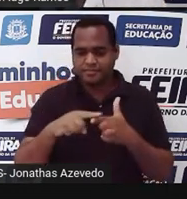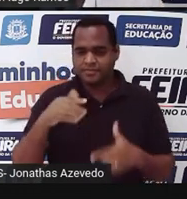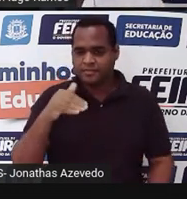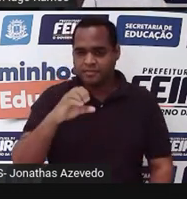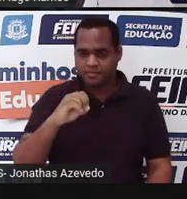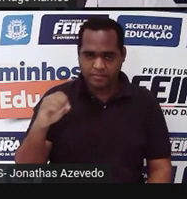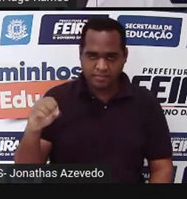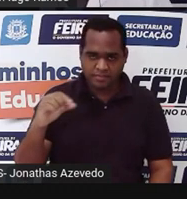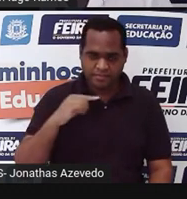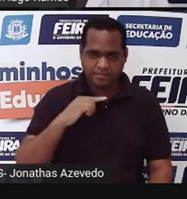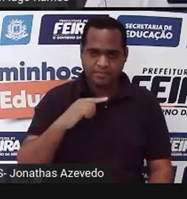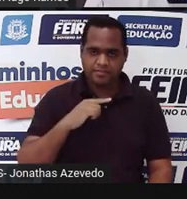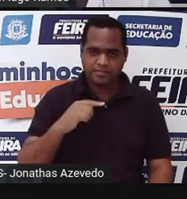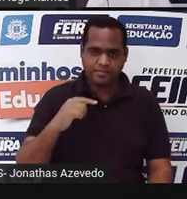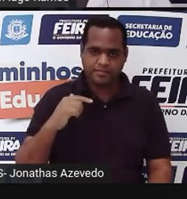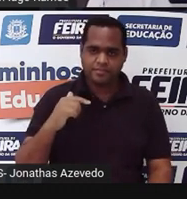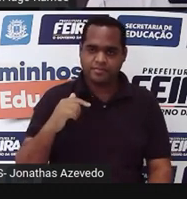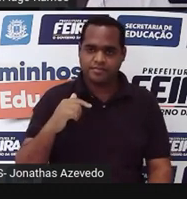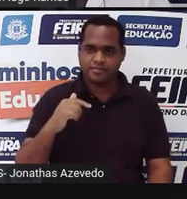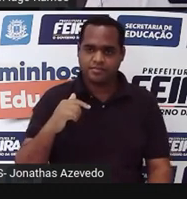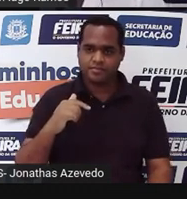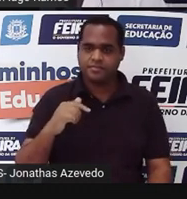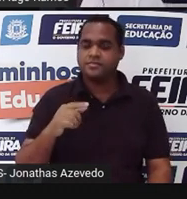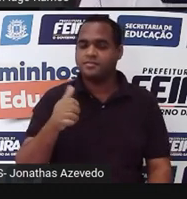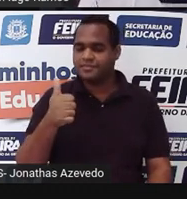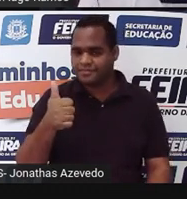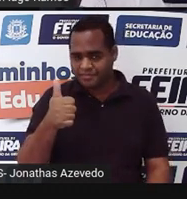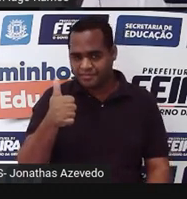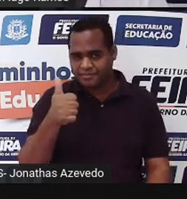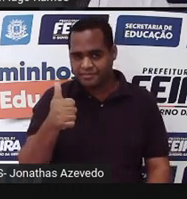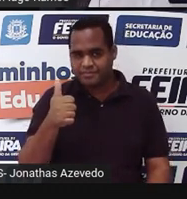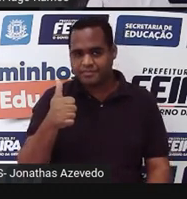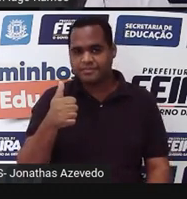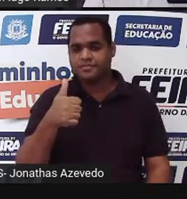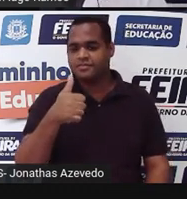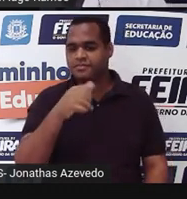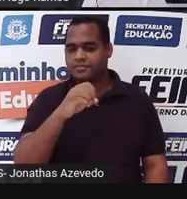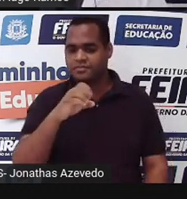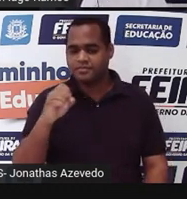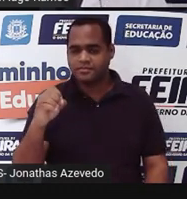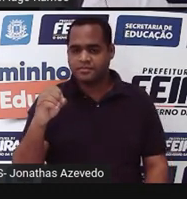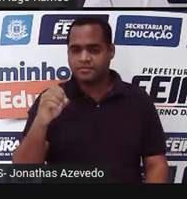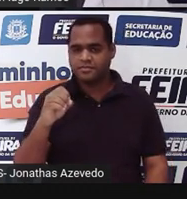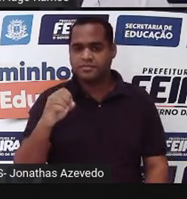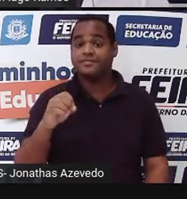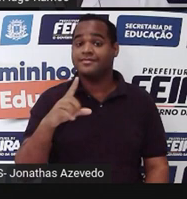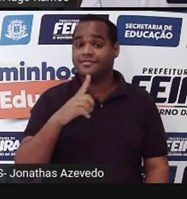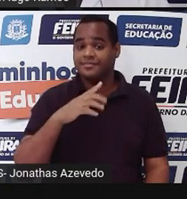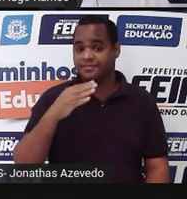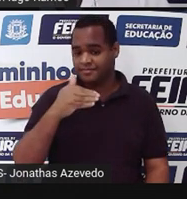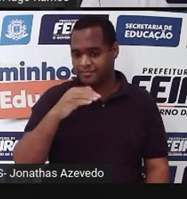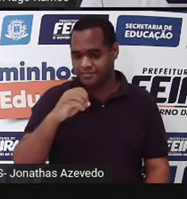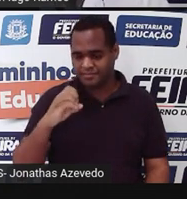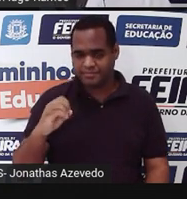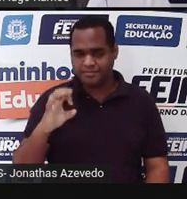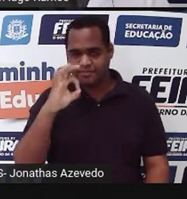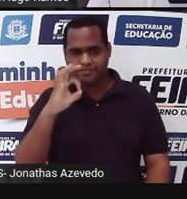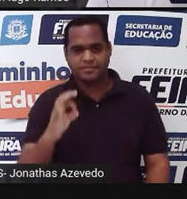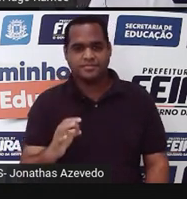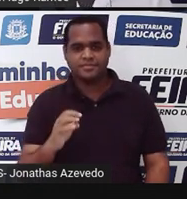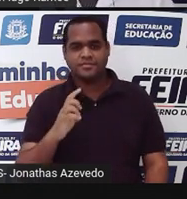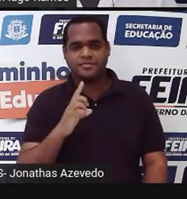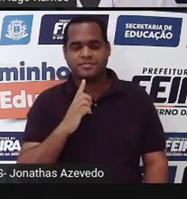porcentagem total. Cem por cento significa cem dividido por cem. E é